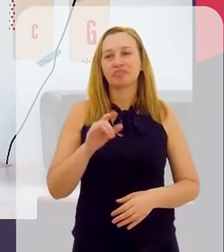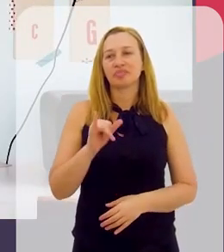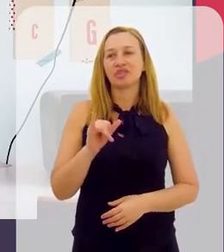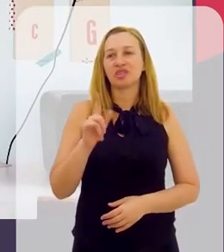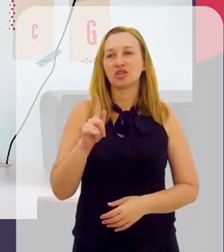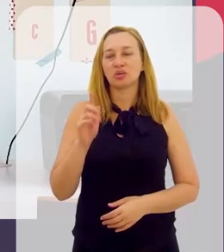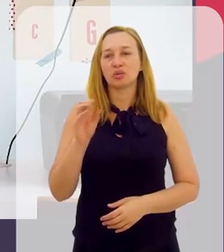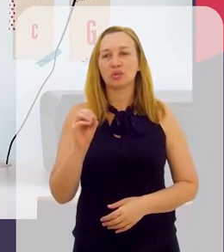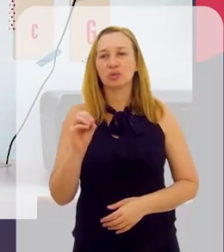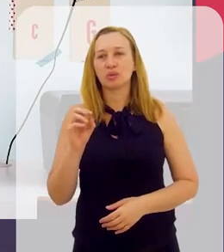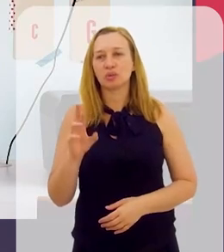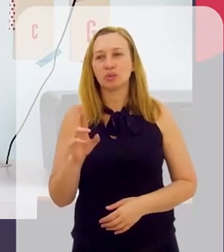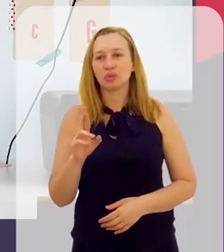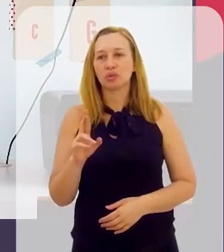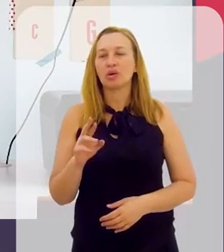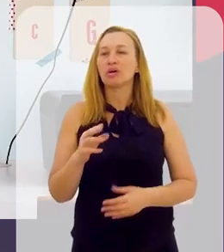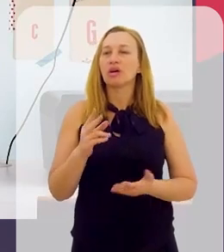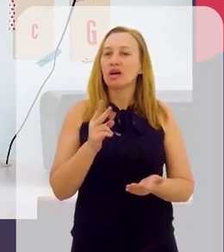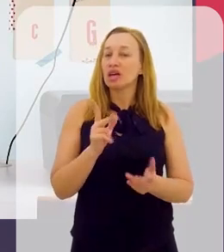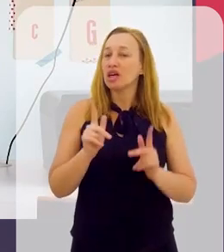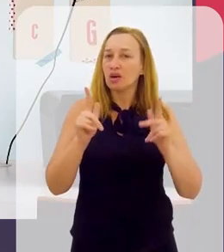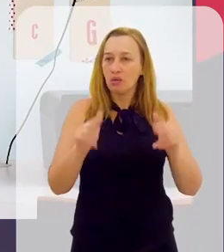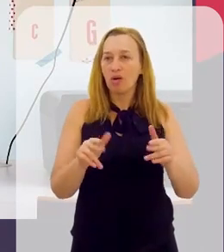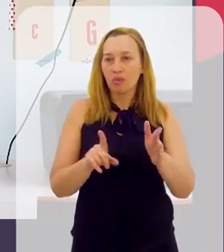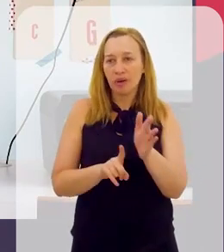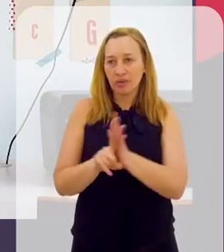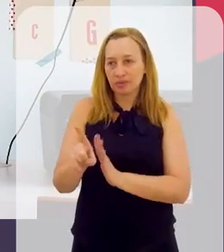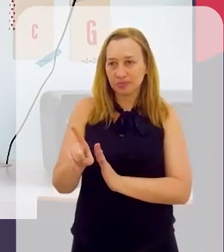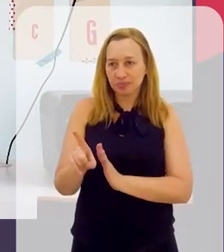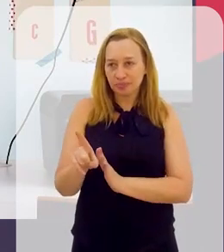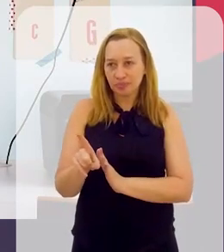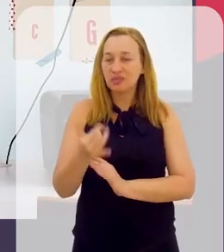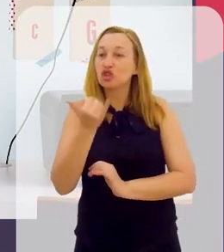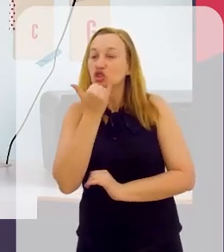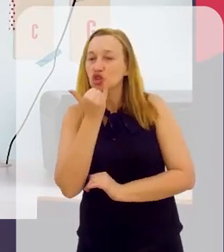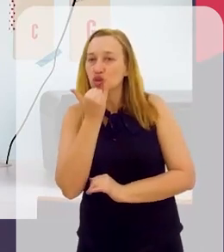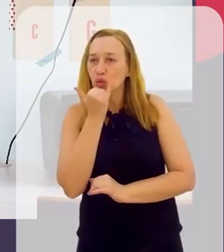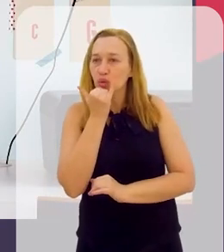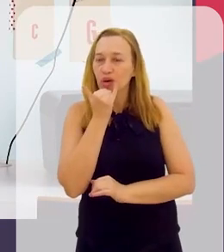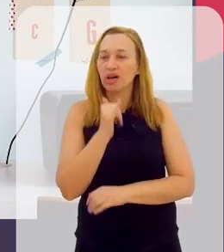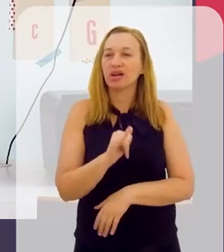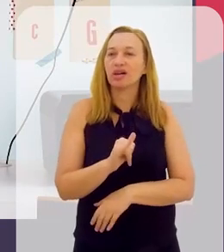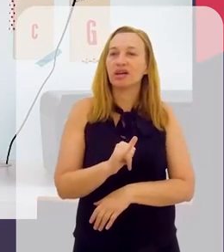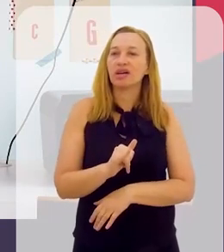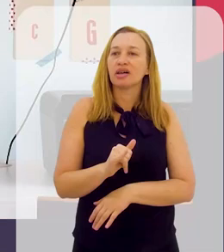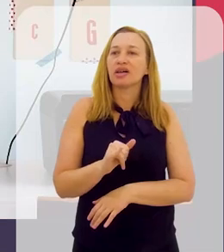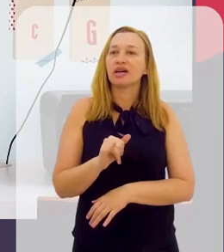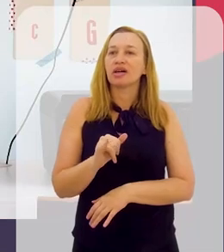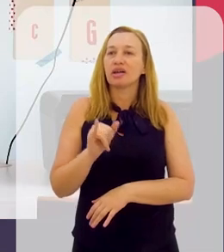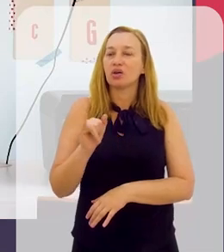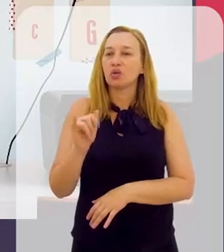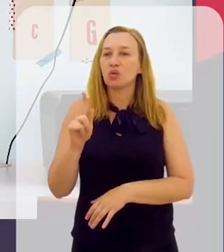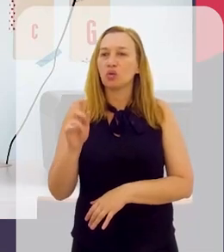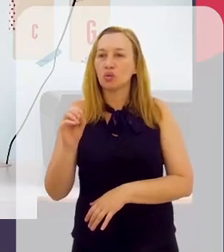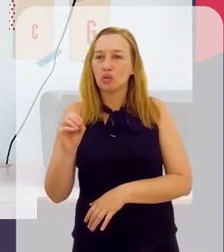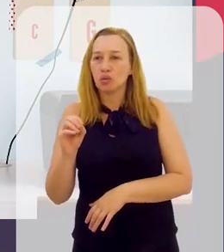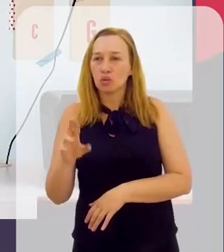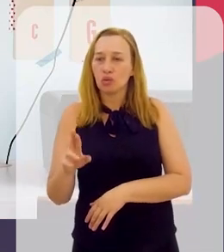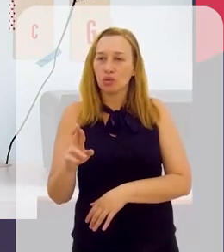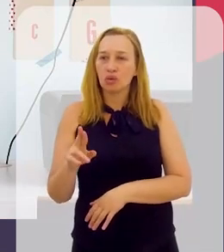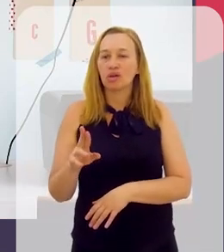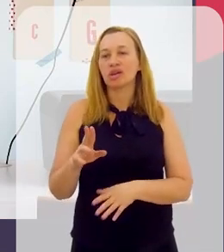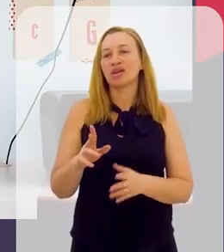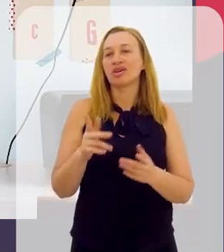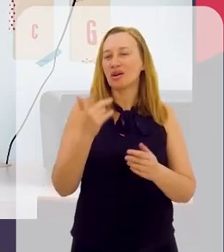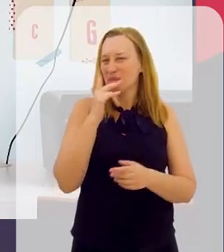Vamos ouvir, então, o Igor. Igor, a mesma pergunta que eu fiz para o... Desculpa, o Hugo. A mesma pergunta